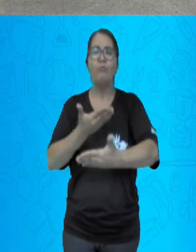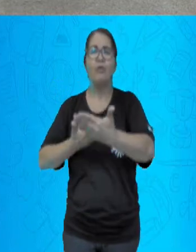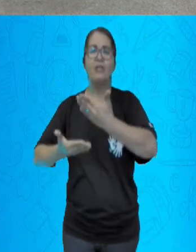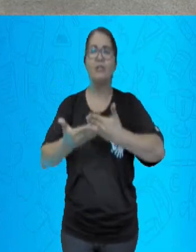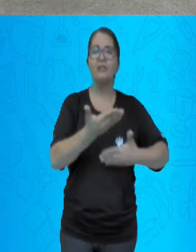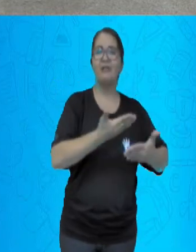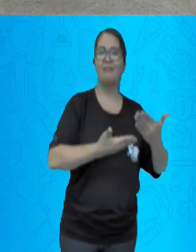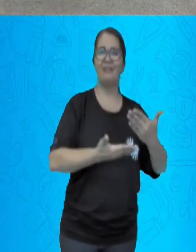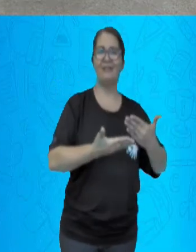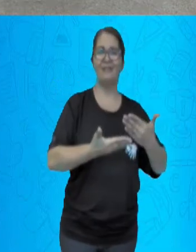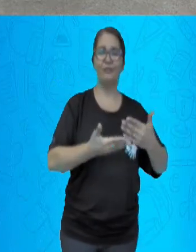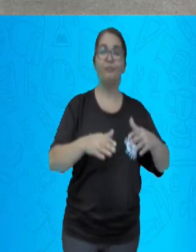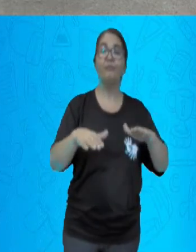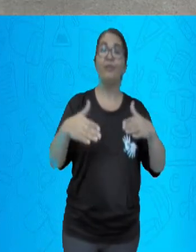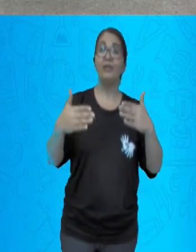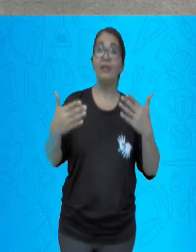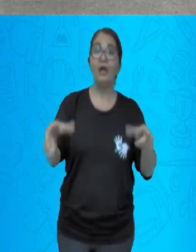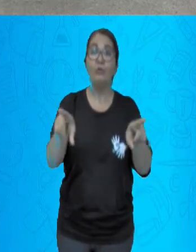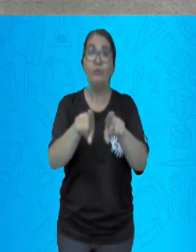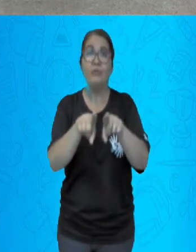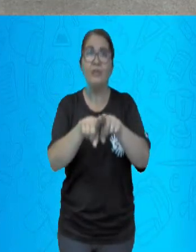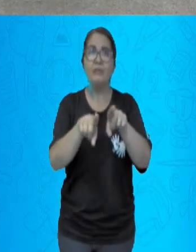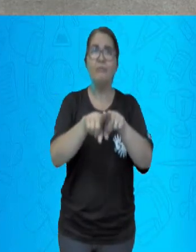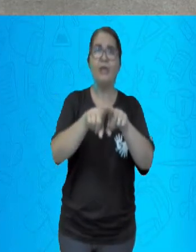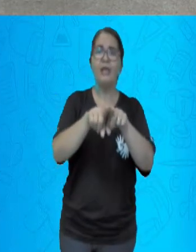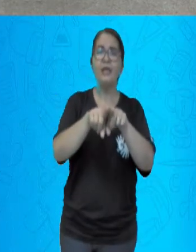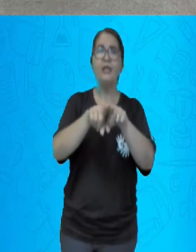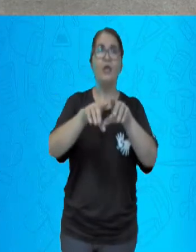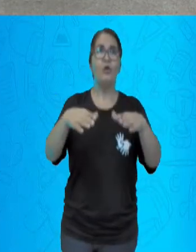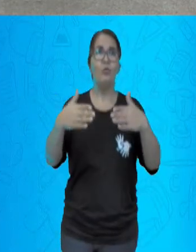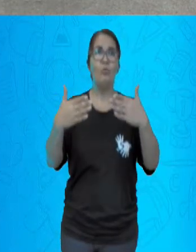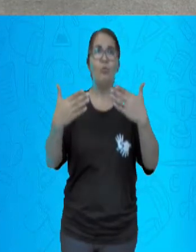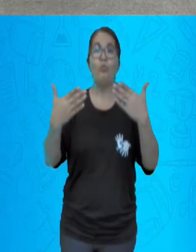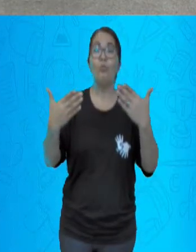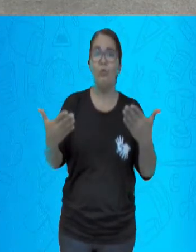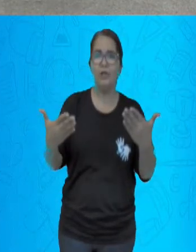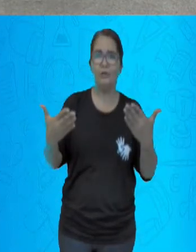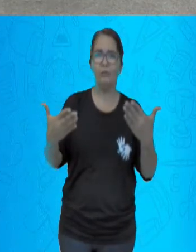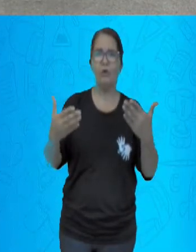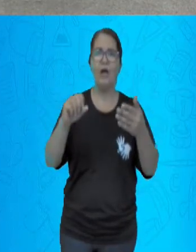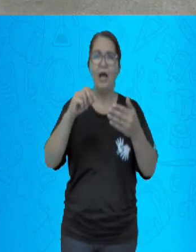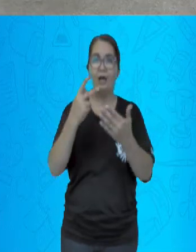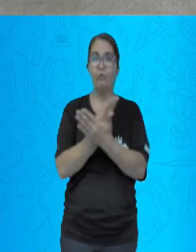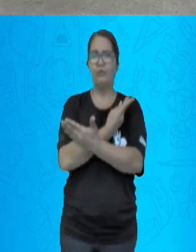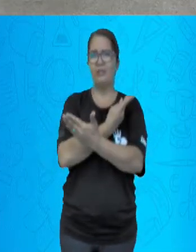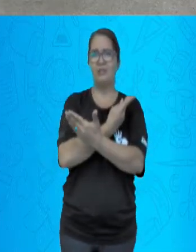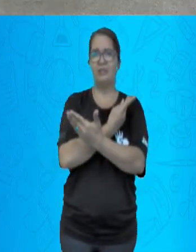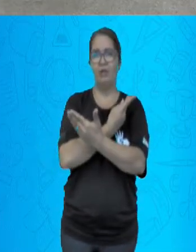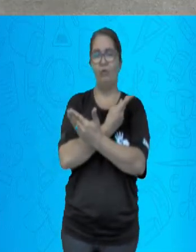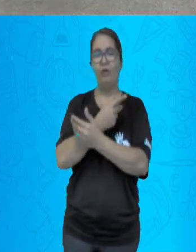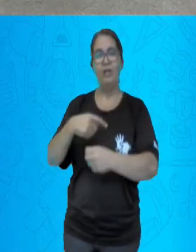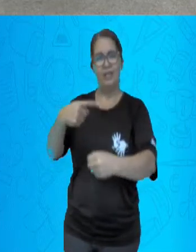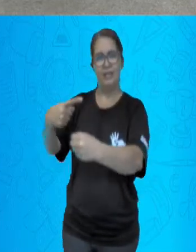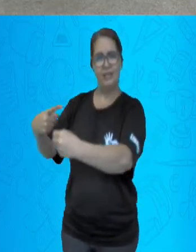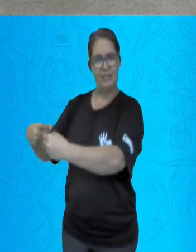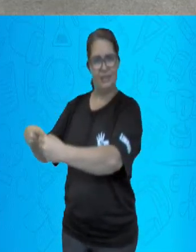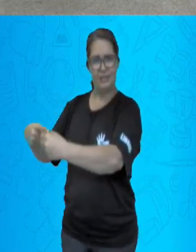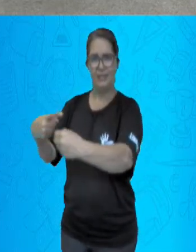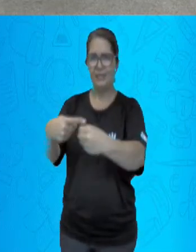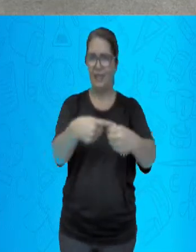proporcionou a expulsão de boa parte da população pobre trabalhadora da região central do Brasil